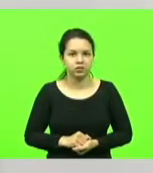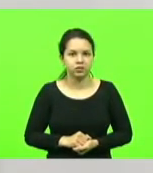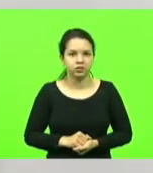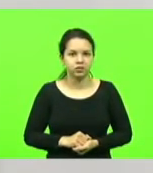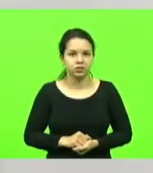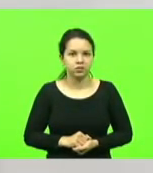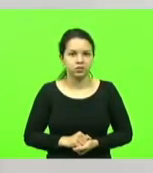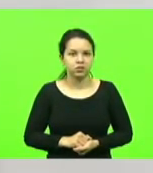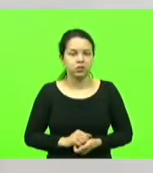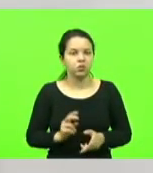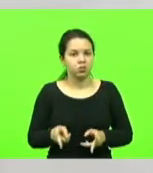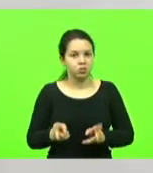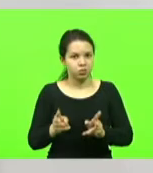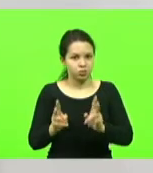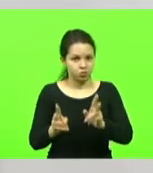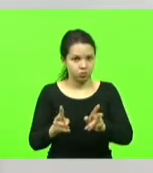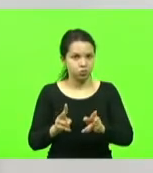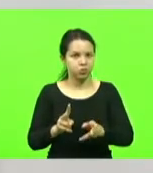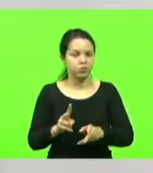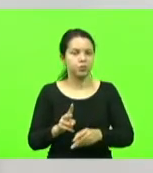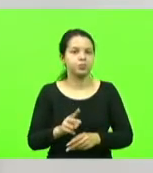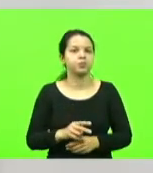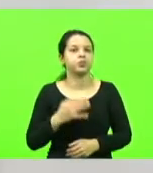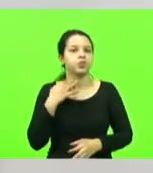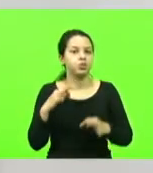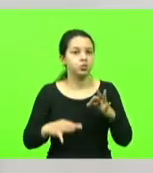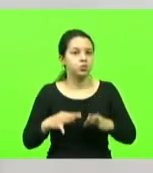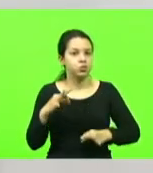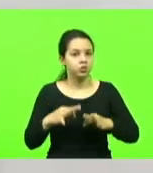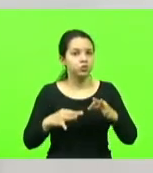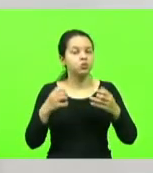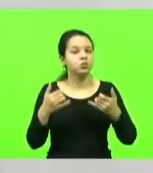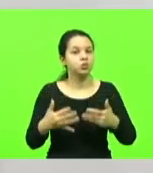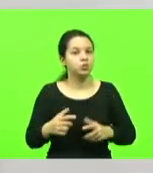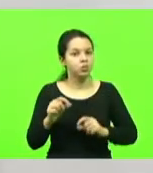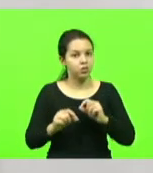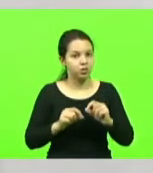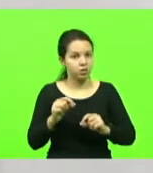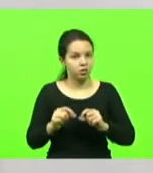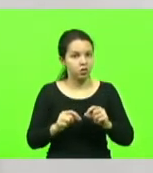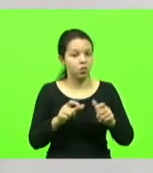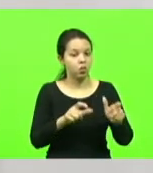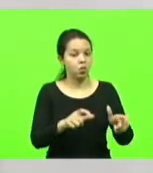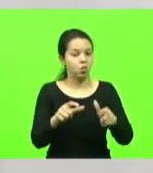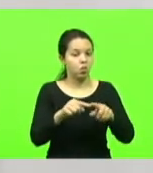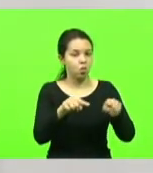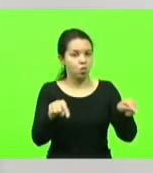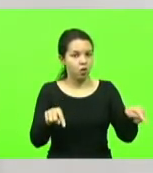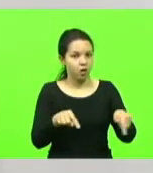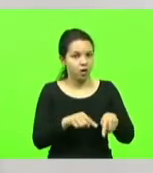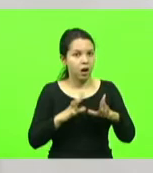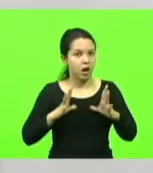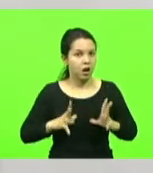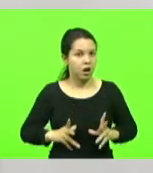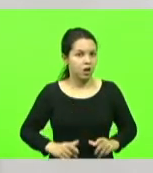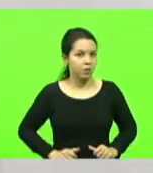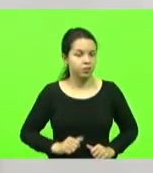Ainda continua, o magistrado pontuou que as instalações não são higiênicas. O cara